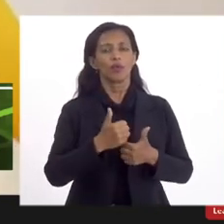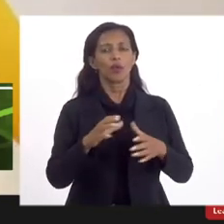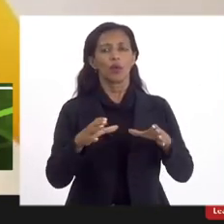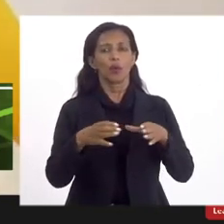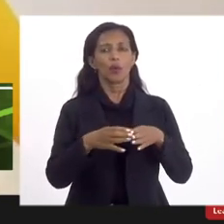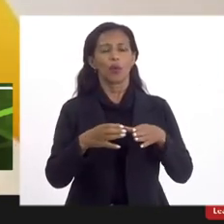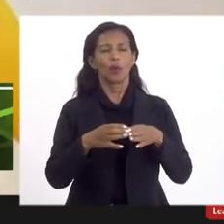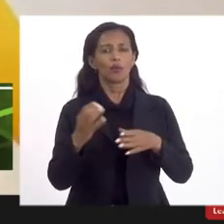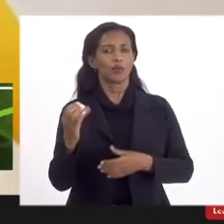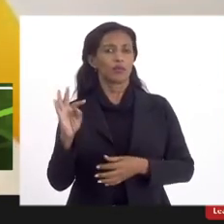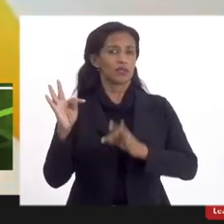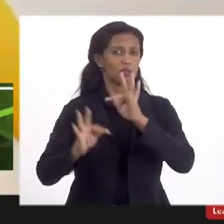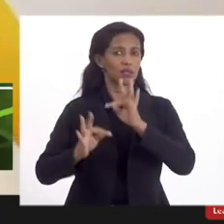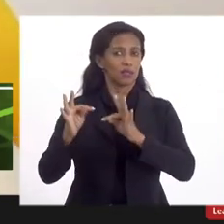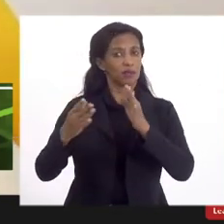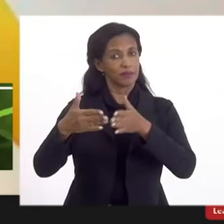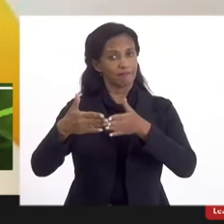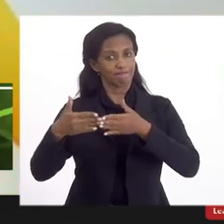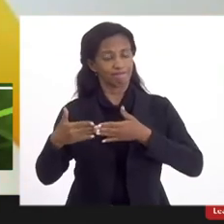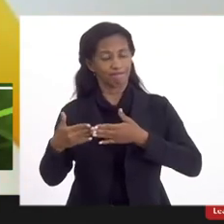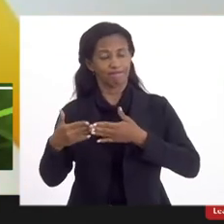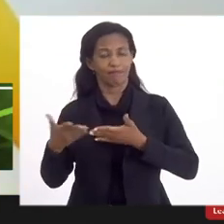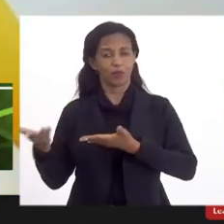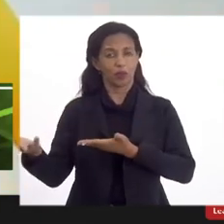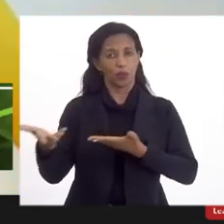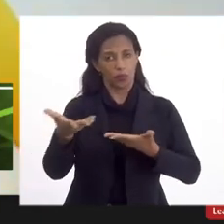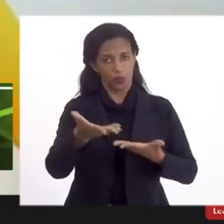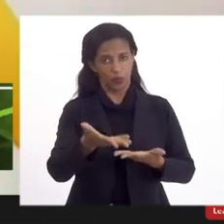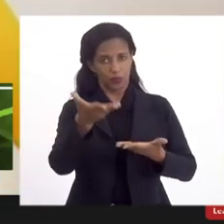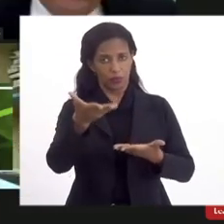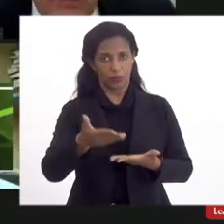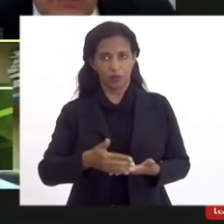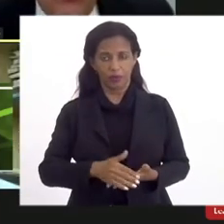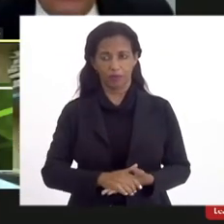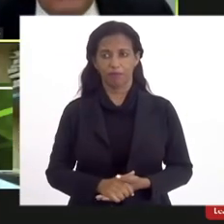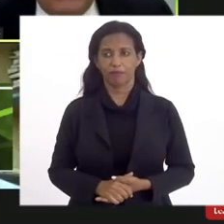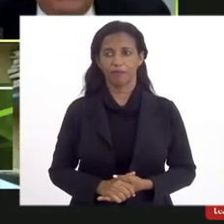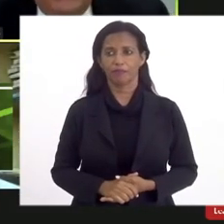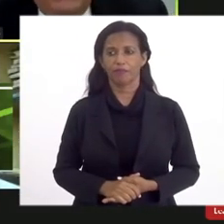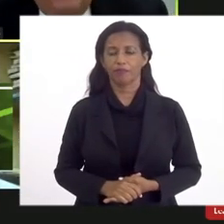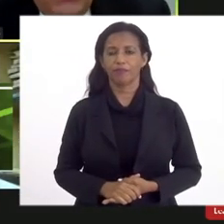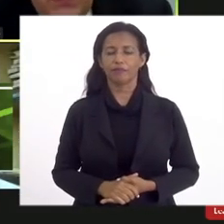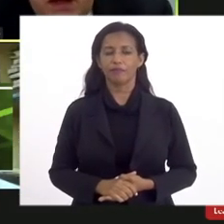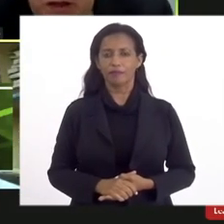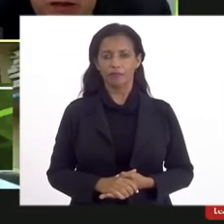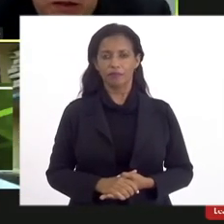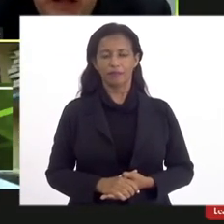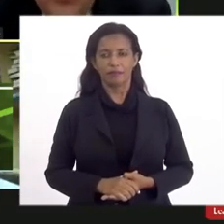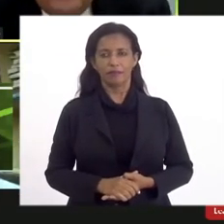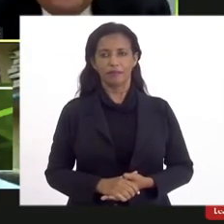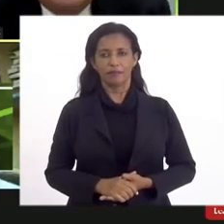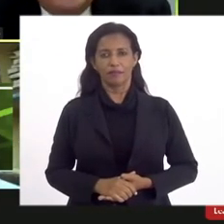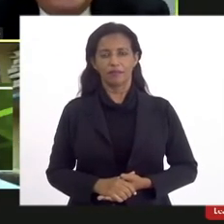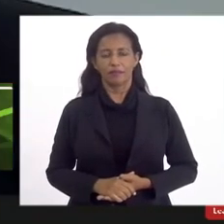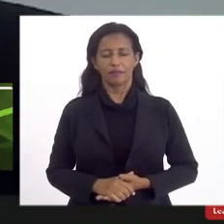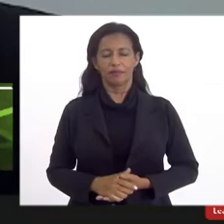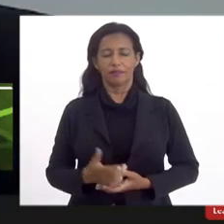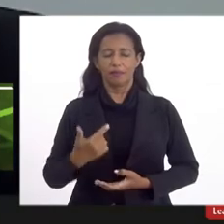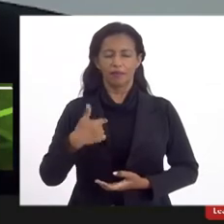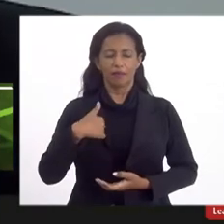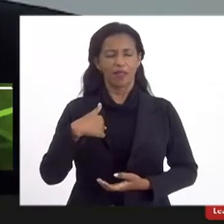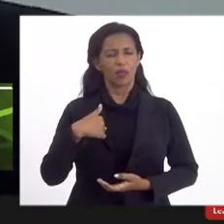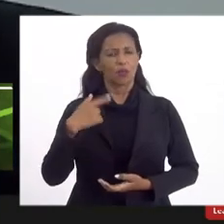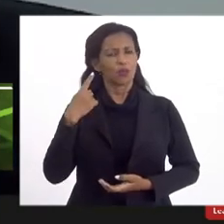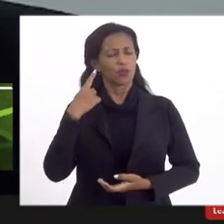Ciência e Tecnologia vai ter que se retirar passo a palavra ao deputado Rubens Bom Tempo eu queria dizer que eu escutei